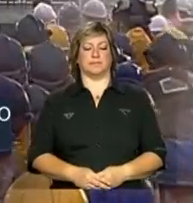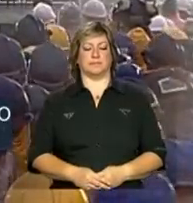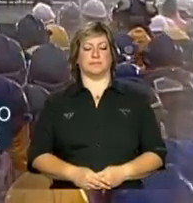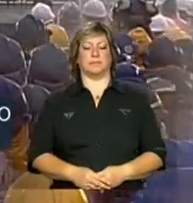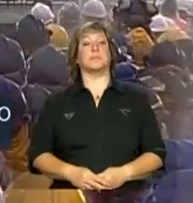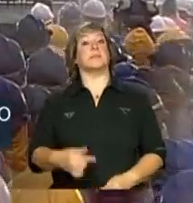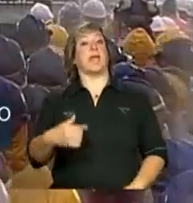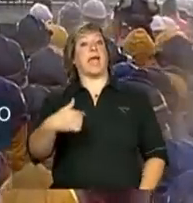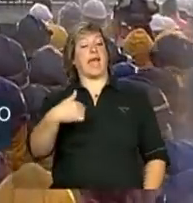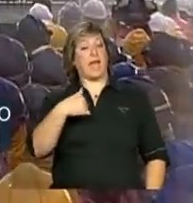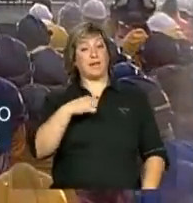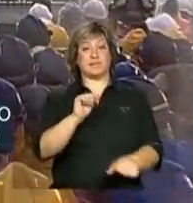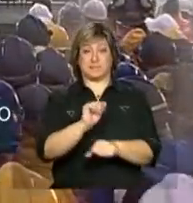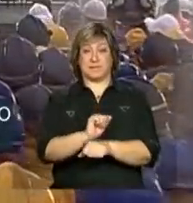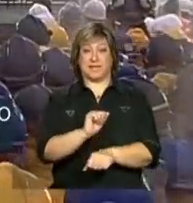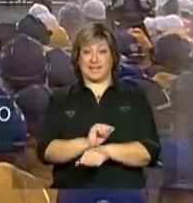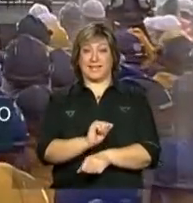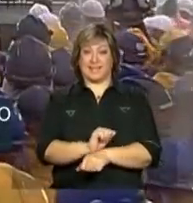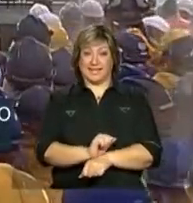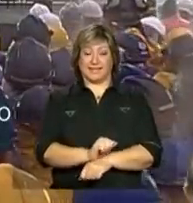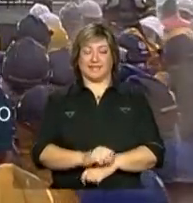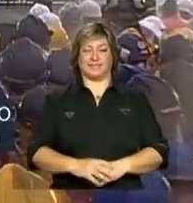Eu espero Opa